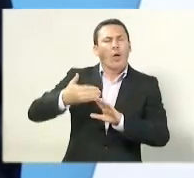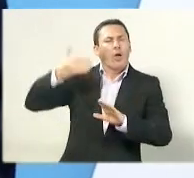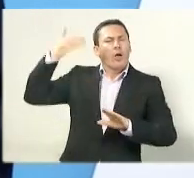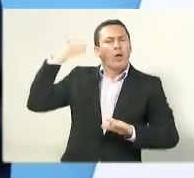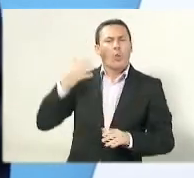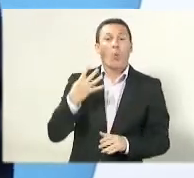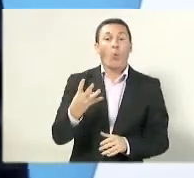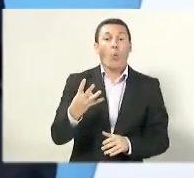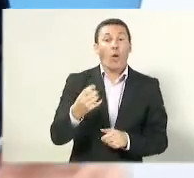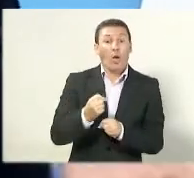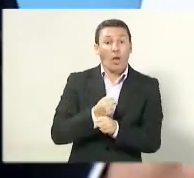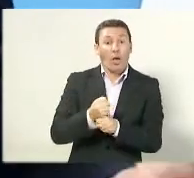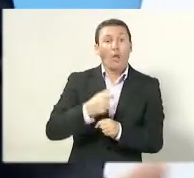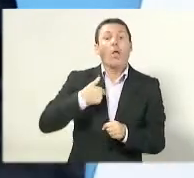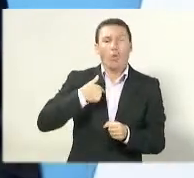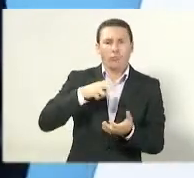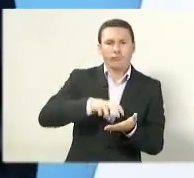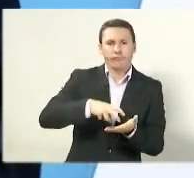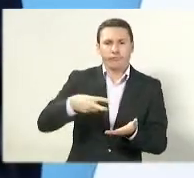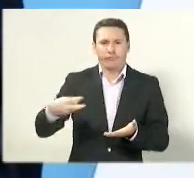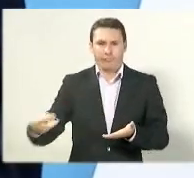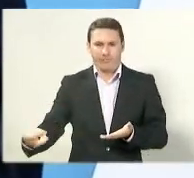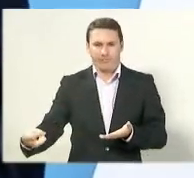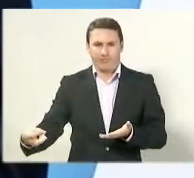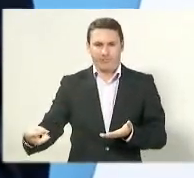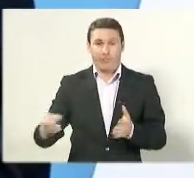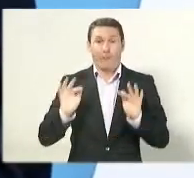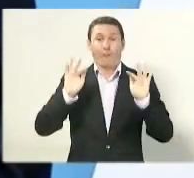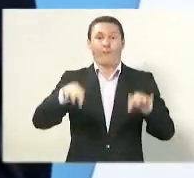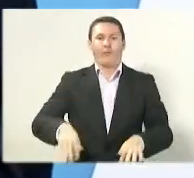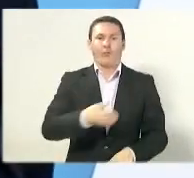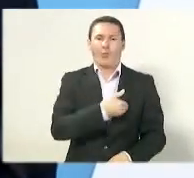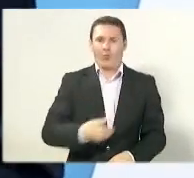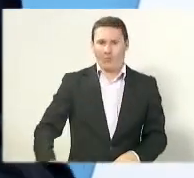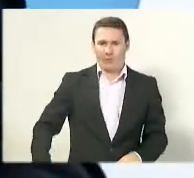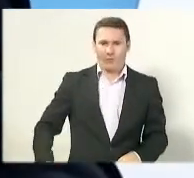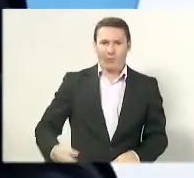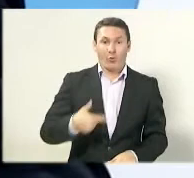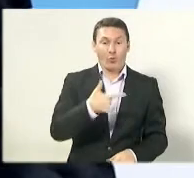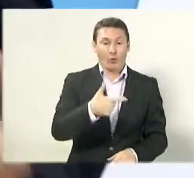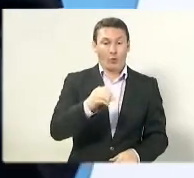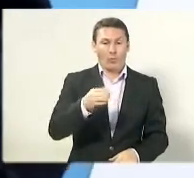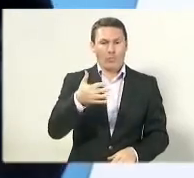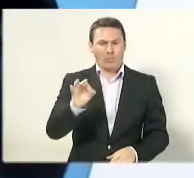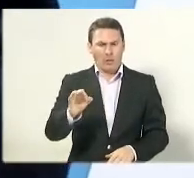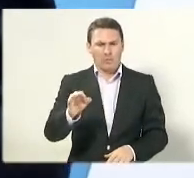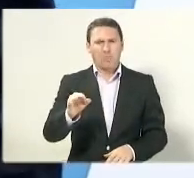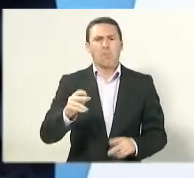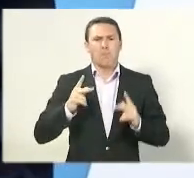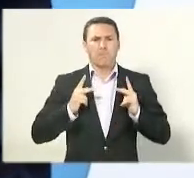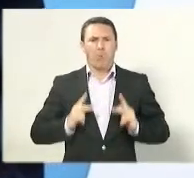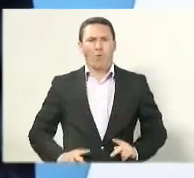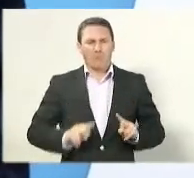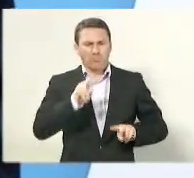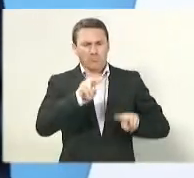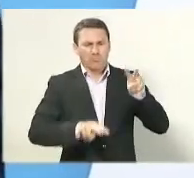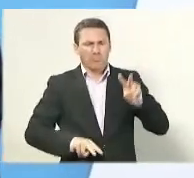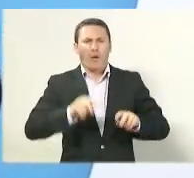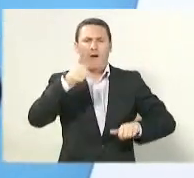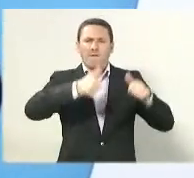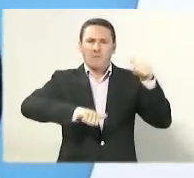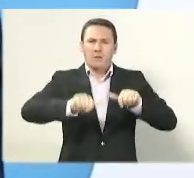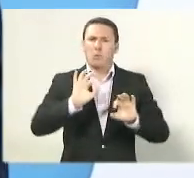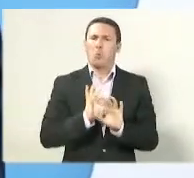muito bem avaliado, e refleti e decidi não participar do processo